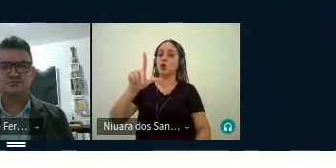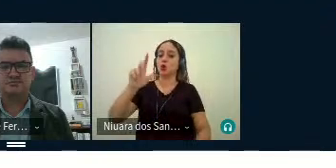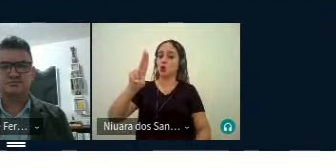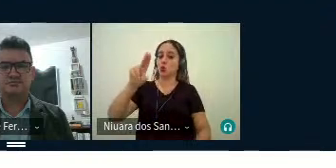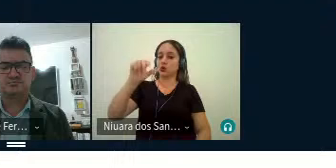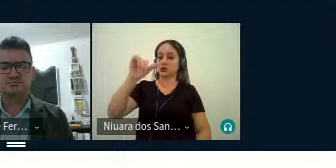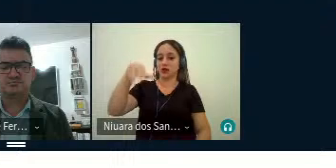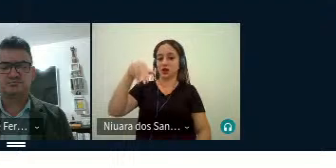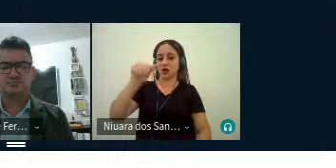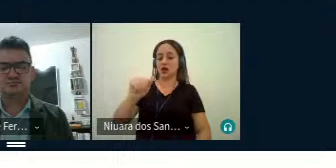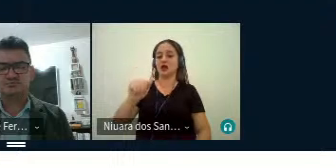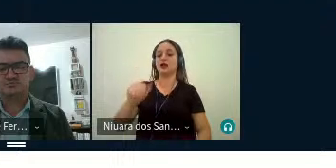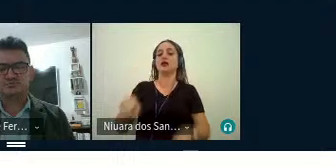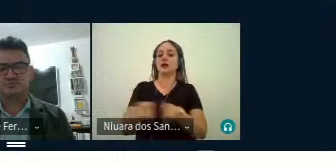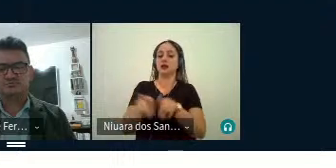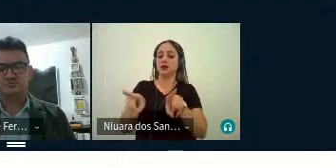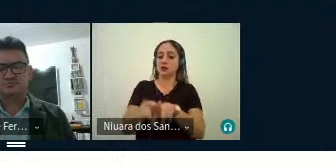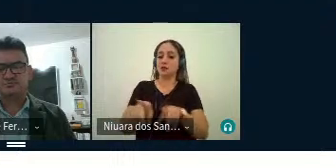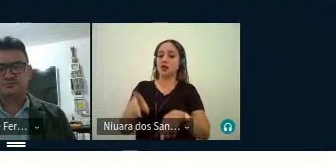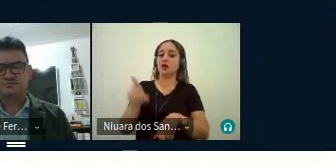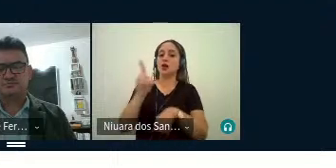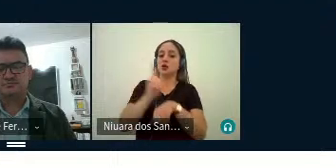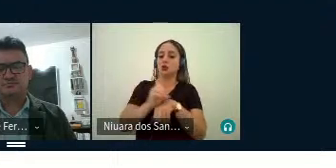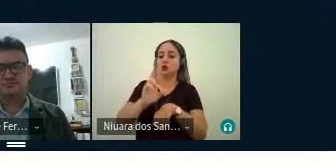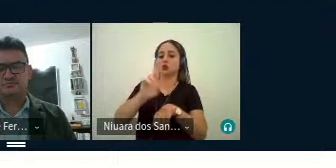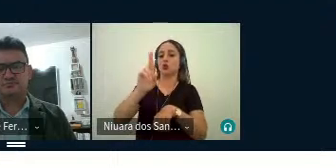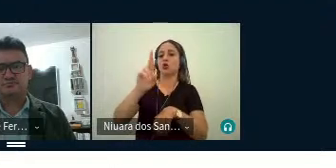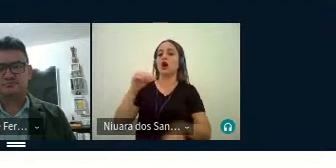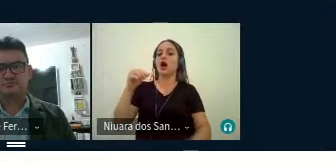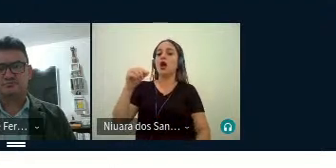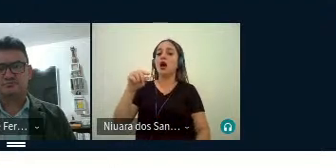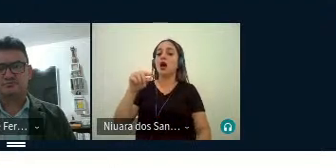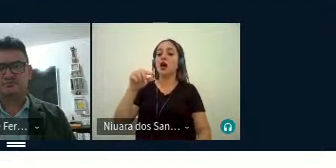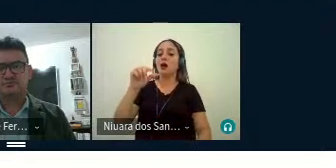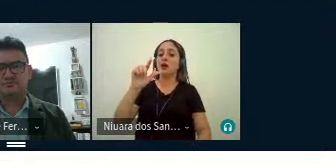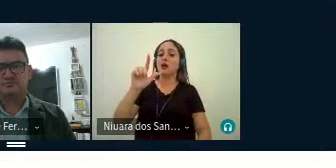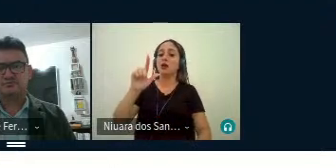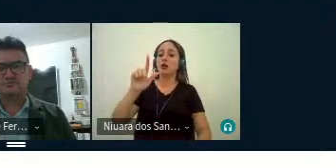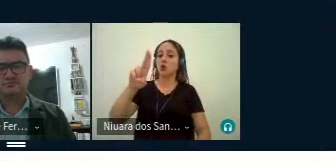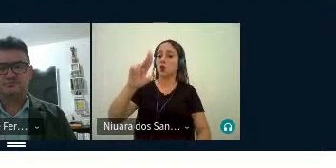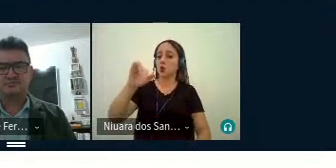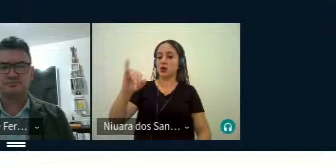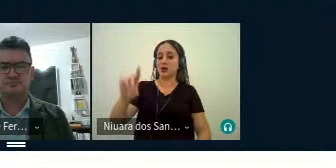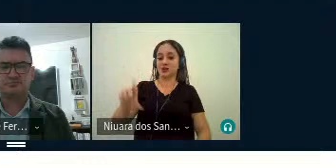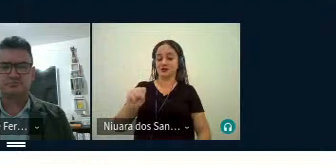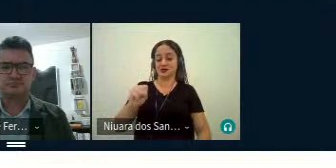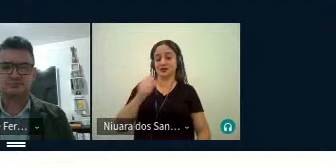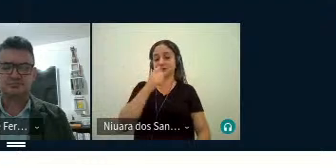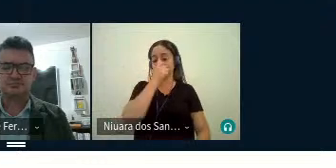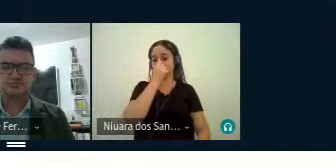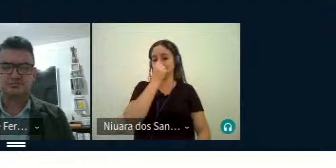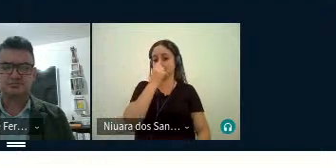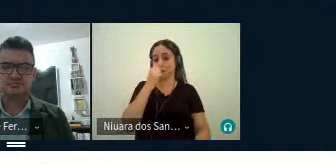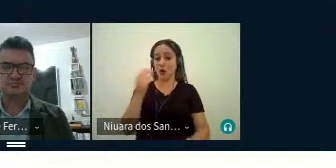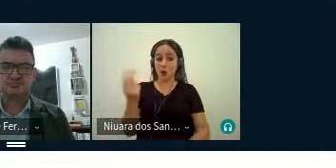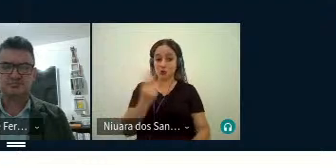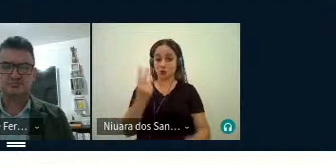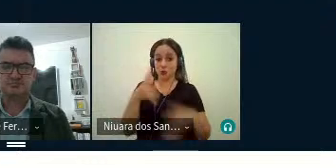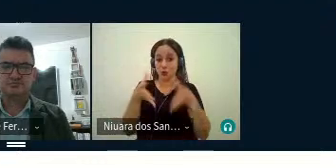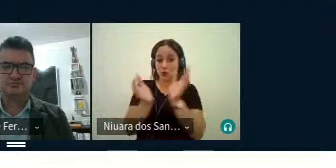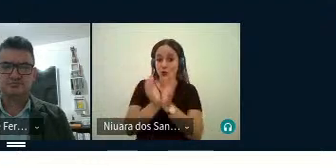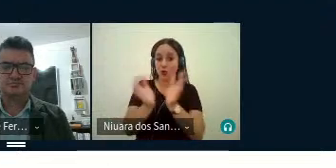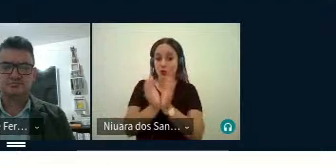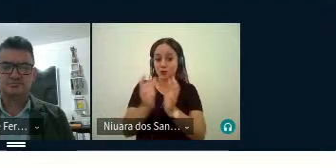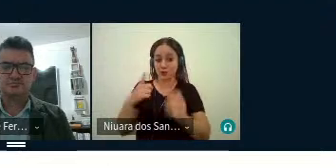Silva Prades, e a professora doutora Maria Alice Sabaine de Souza Milani. Ambos os grupos são certificados pelo